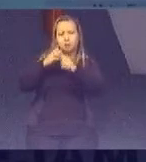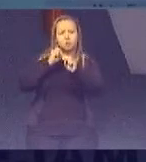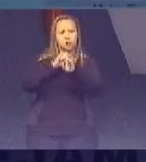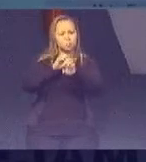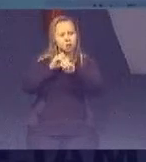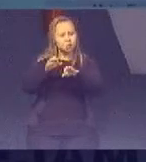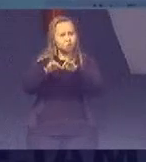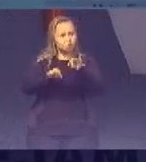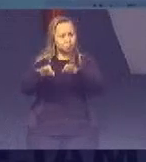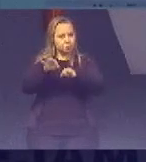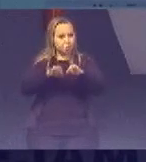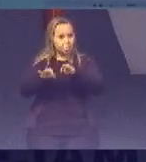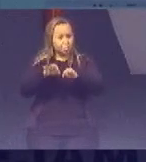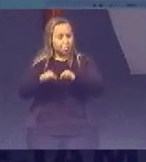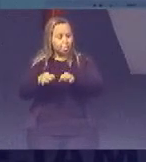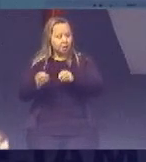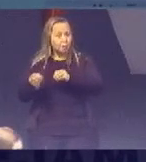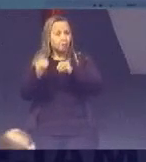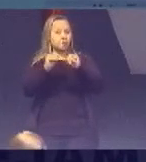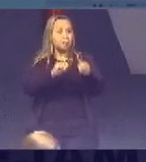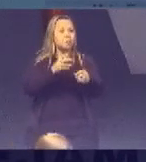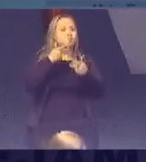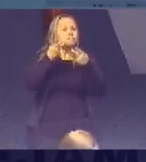colocado Não apenas